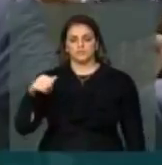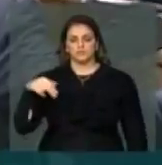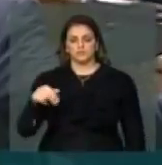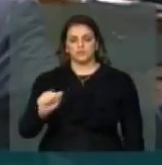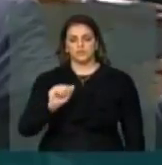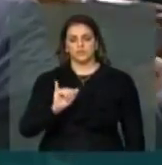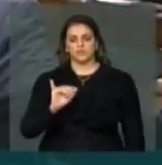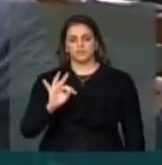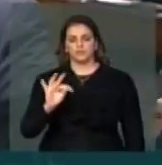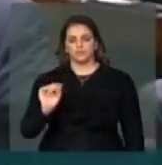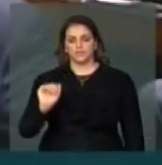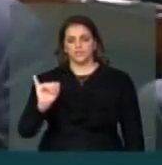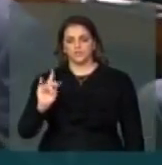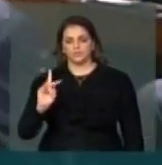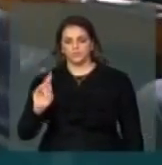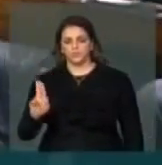grande caixa preta, a grande incógnita. Muito obrigado.